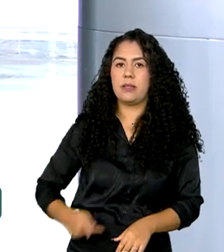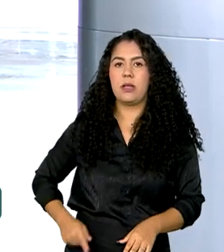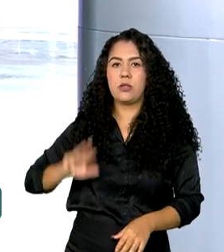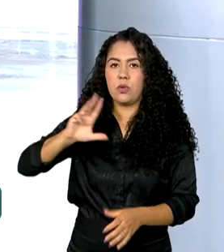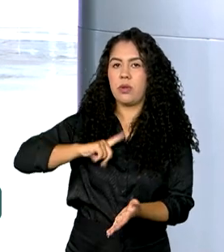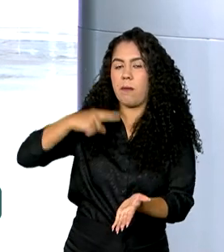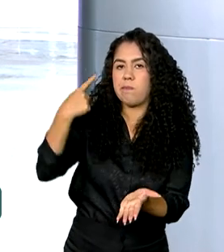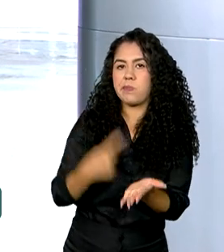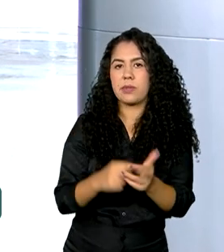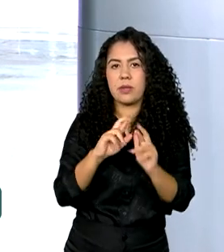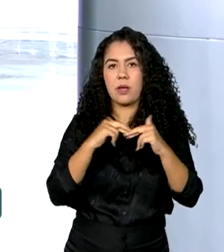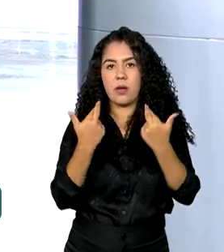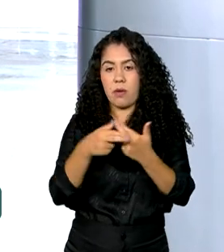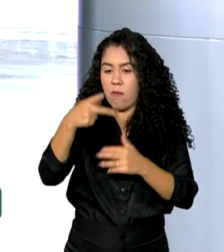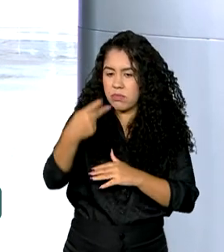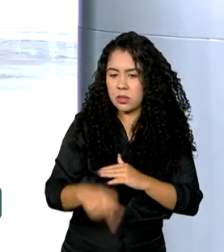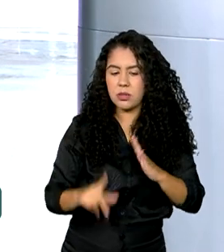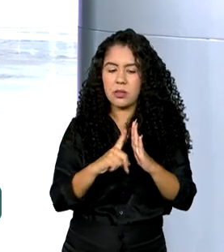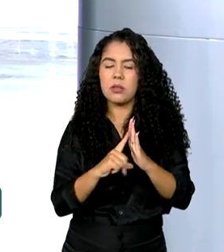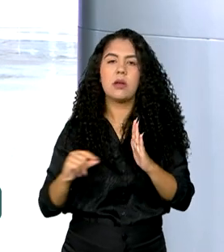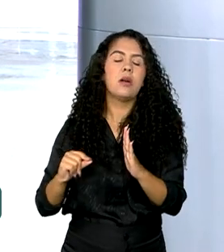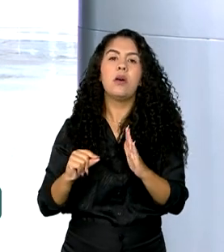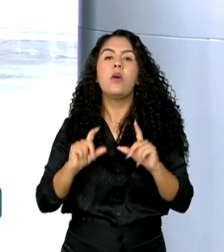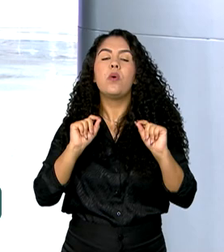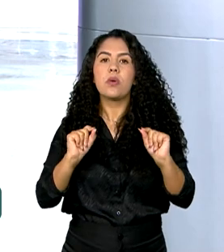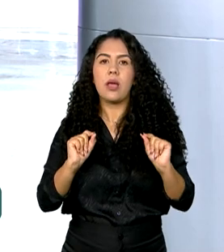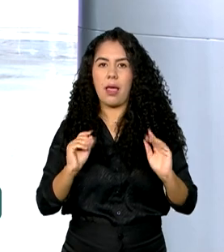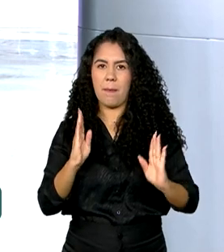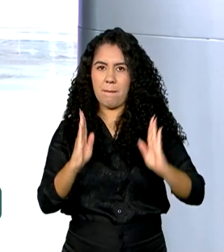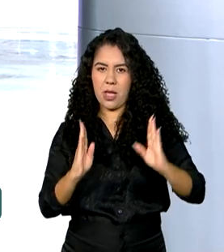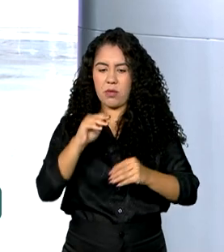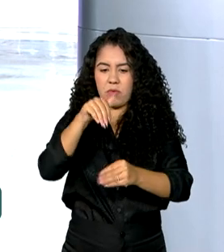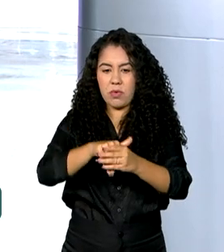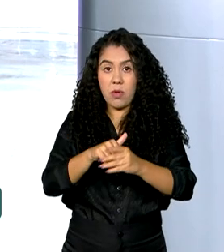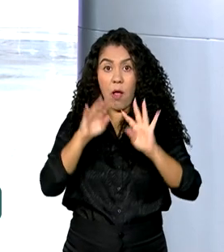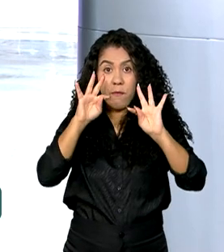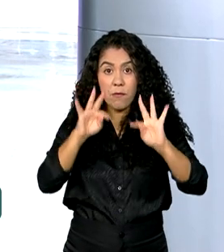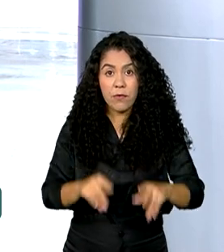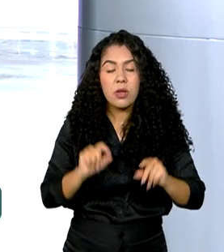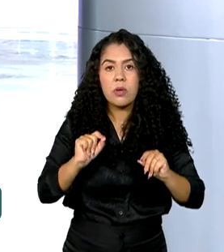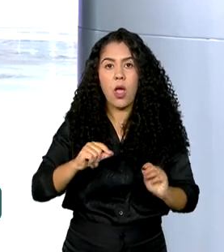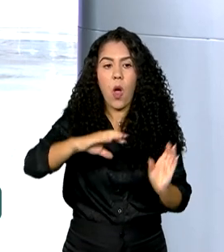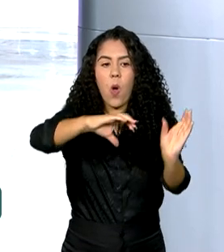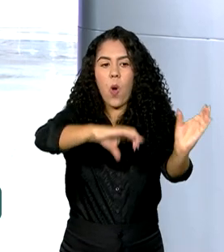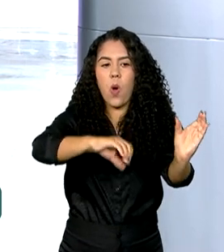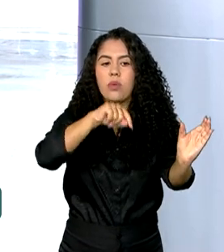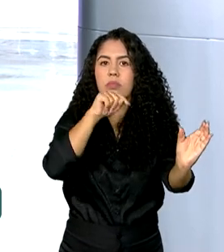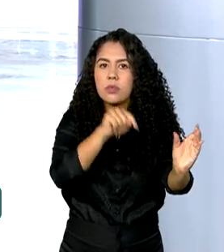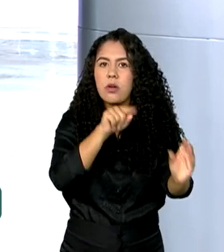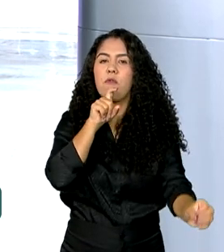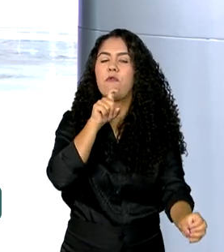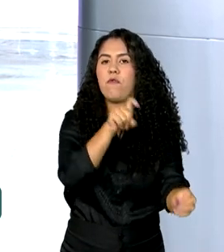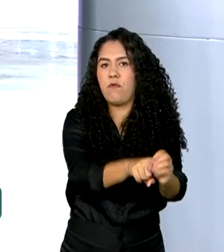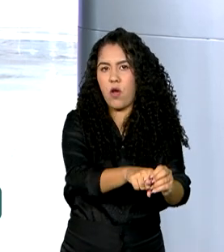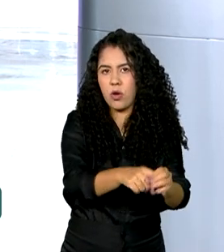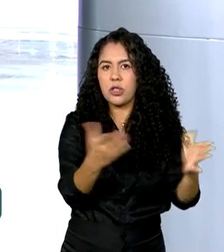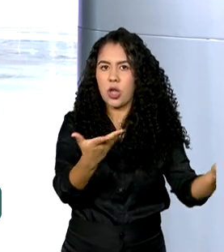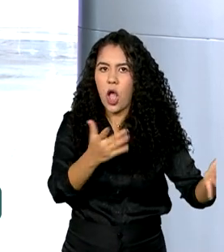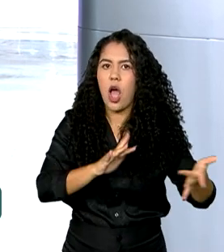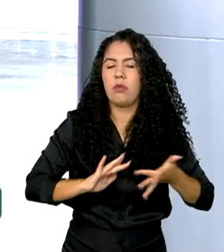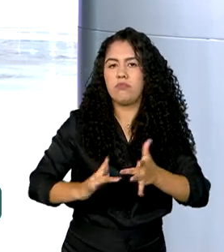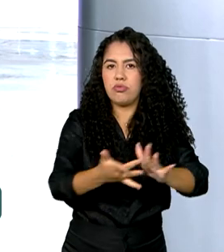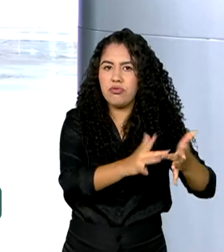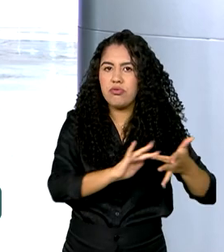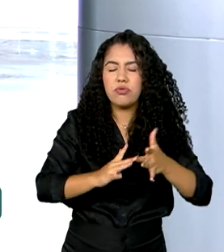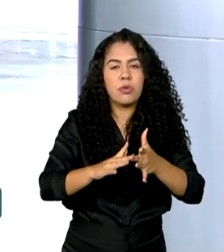também aqui no Palácio do Planalto. Com o fim do período eleitoral, a expectativa é que o Congresso volte a concentrar esforços